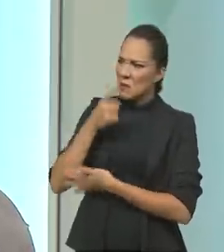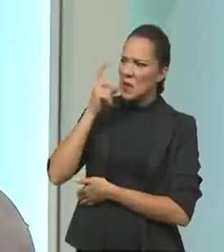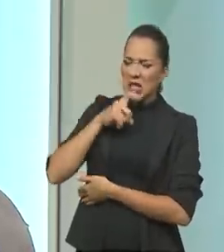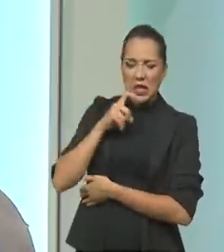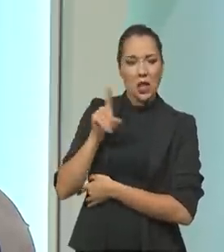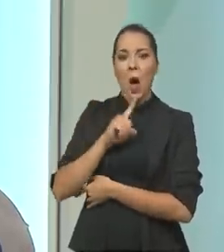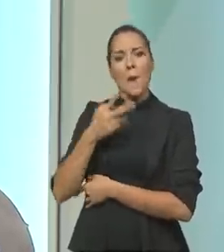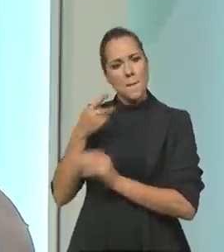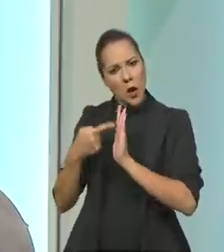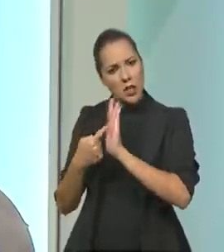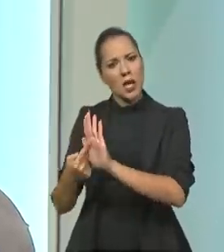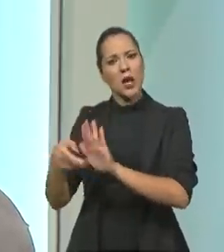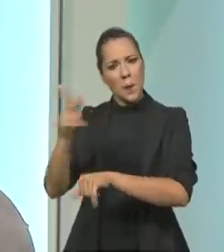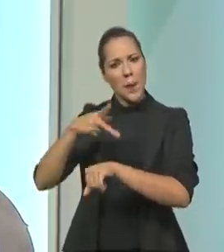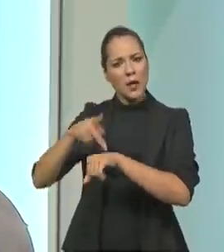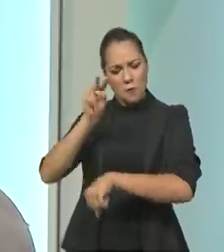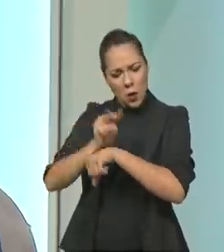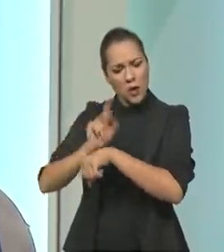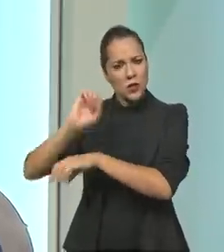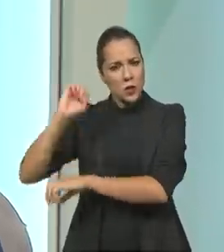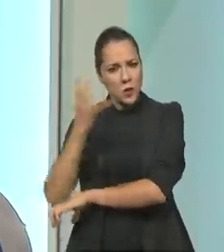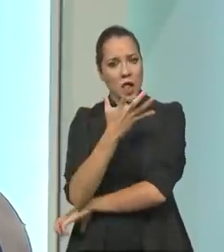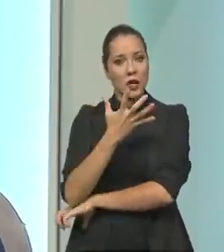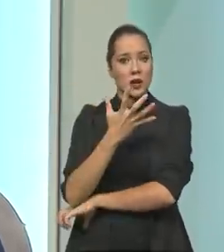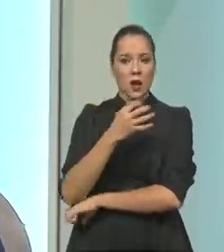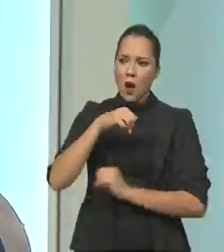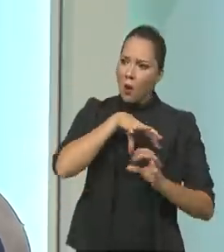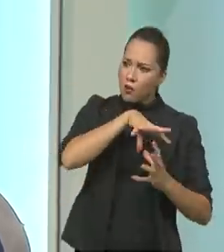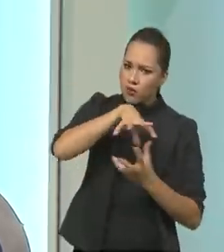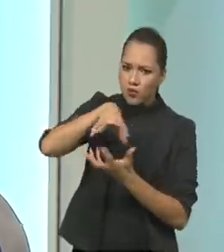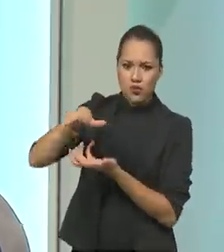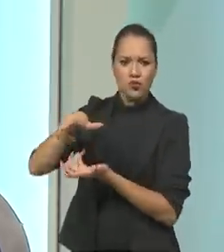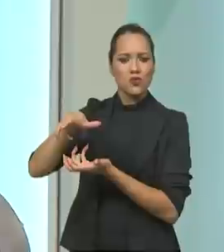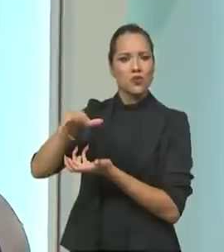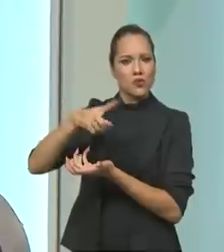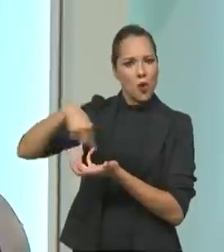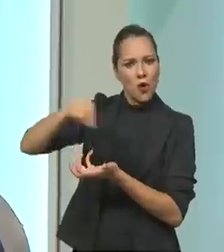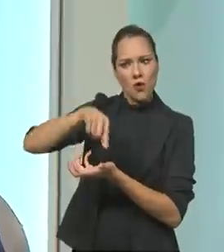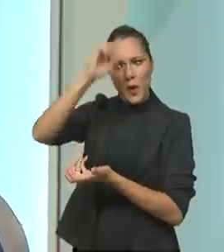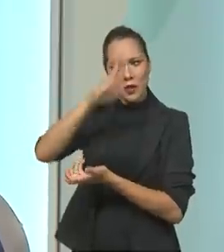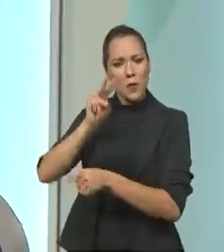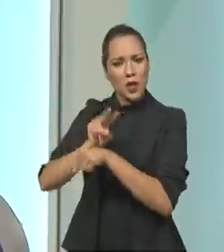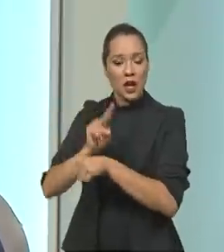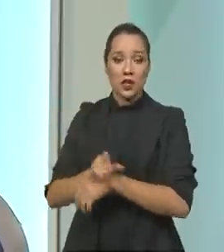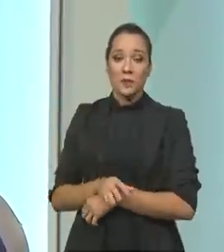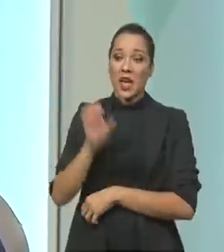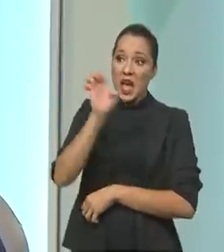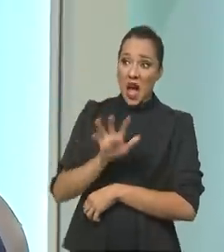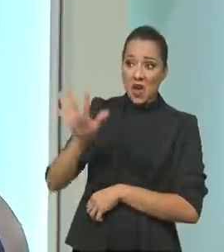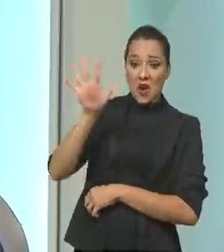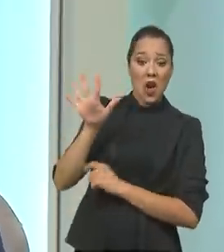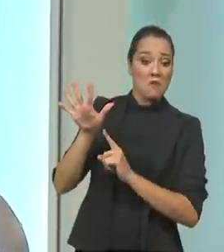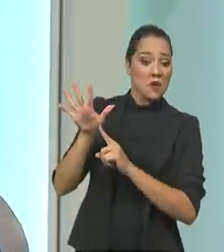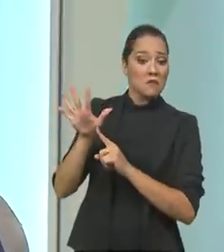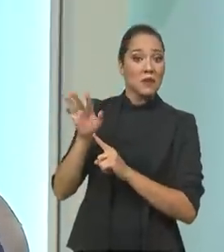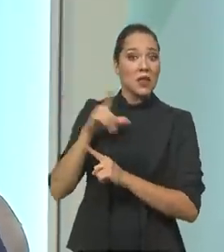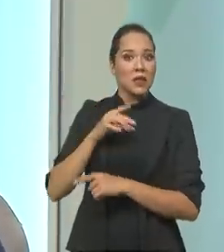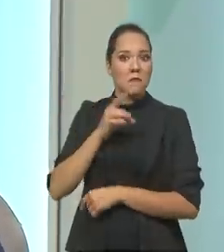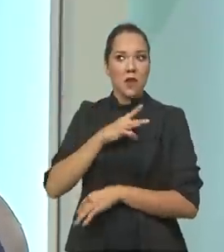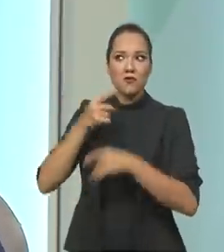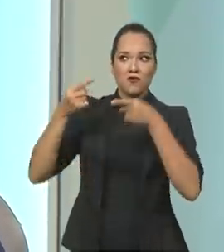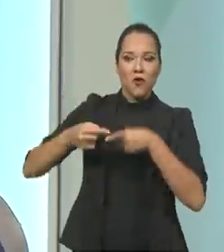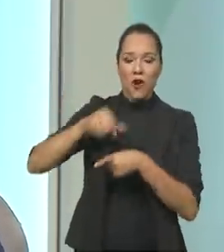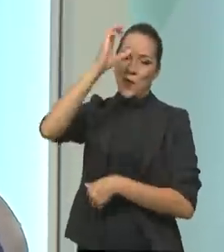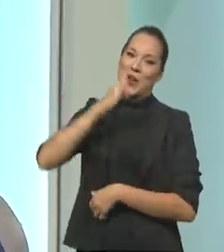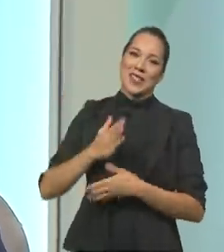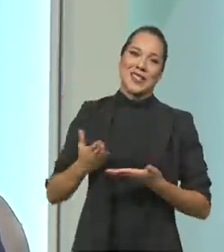é um país que preserva a sua natureza. Porque o mundo todo, grande parte, a Europa principalmente, tem medo de concorrer com